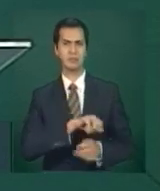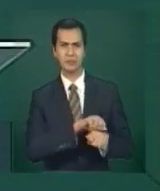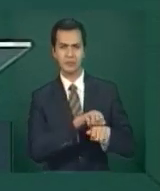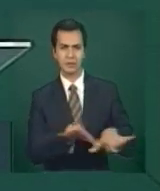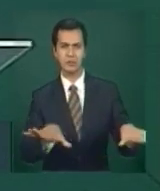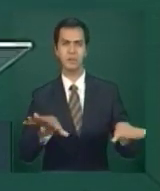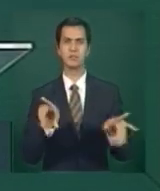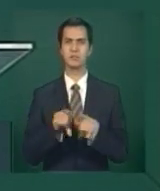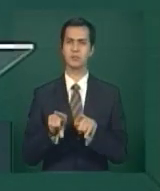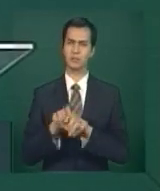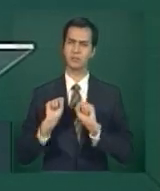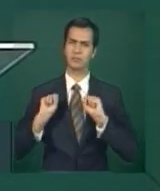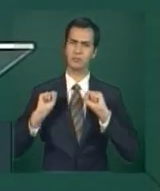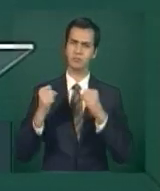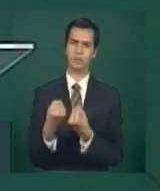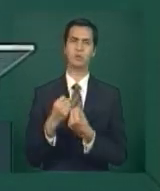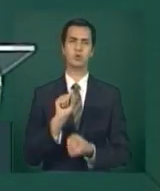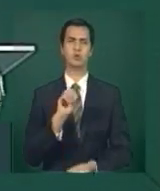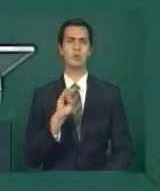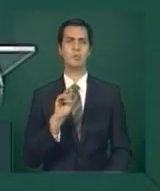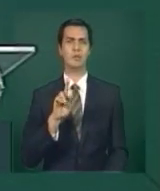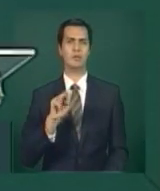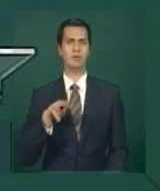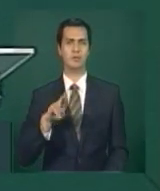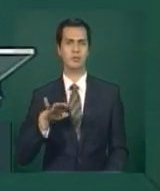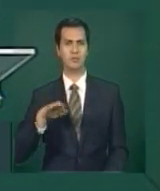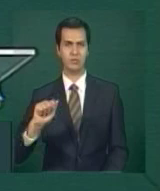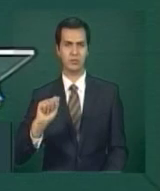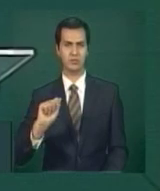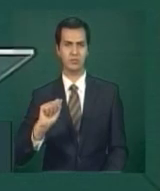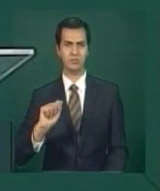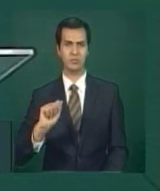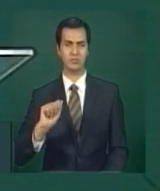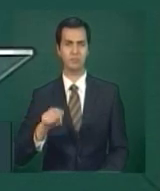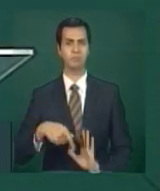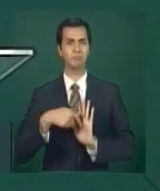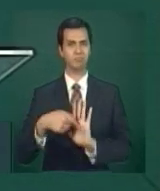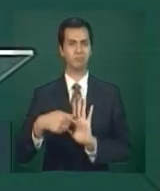e afirmação soberana do nosso país no concerto mundial.